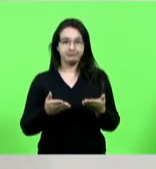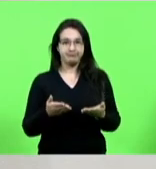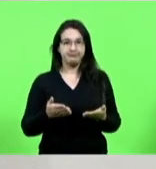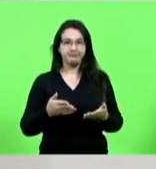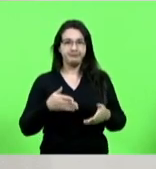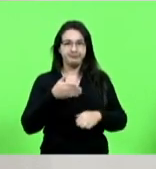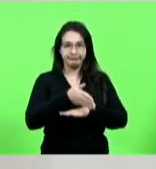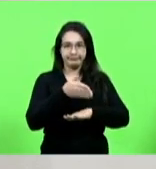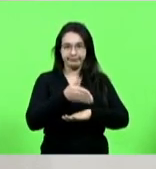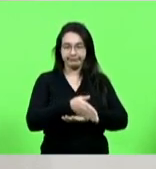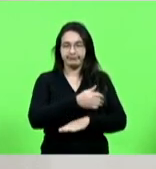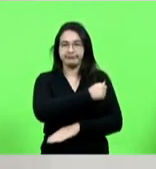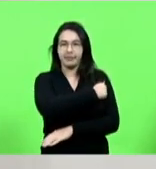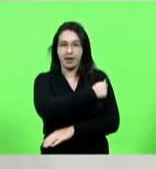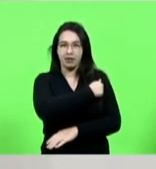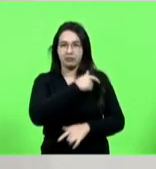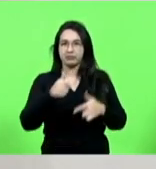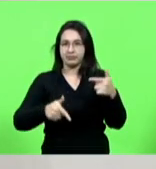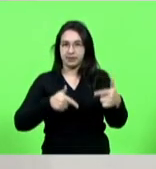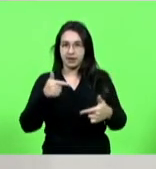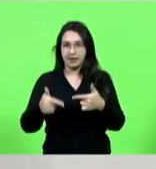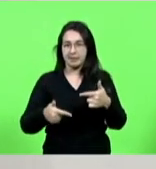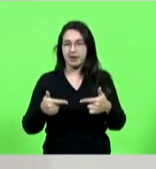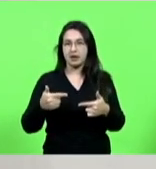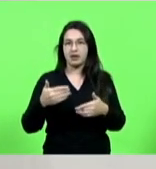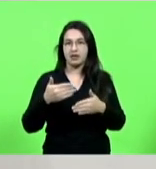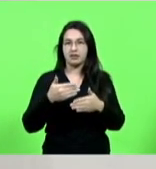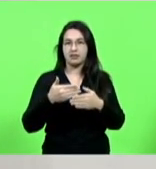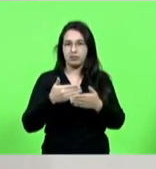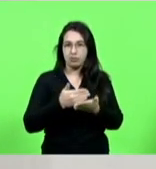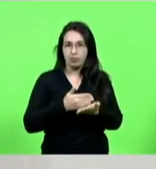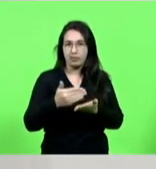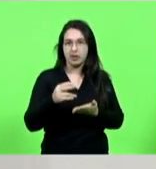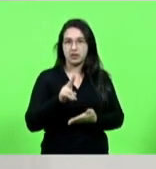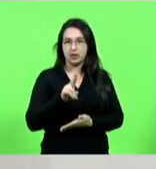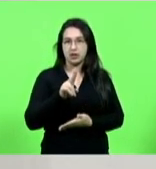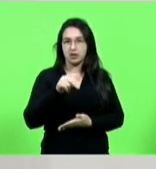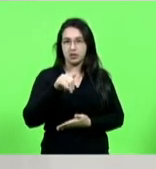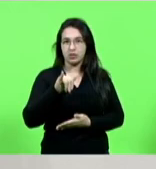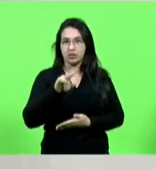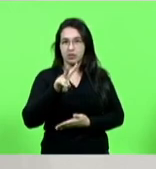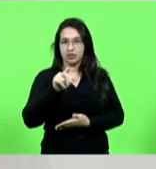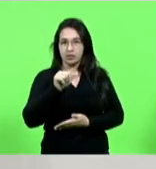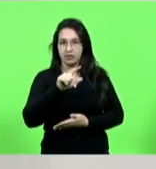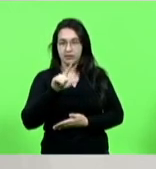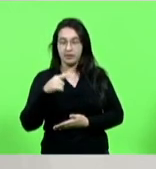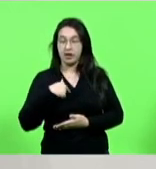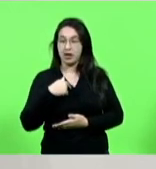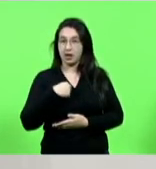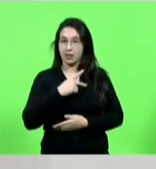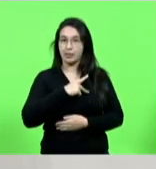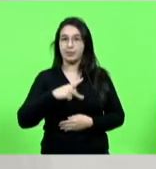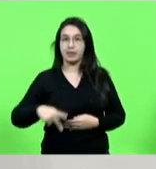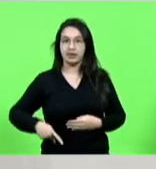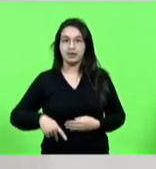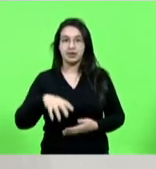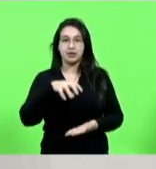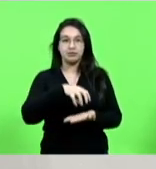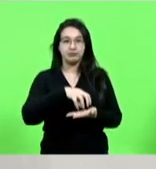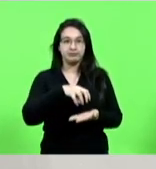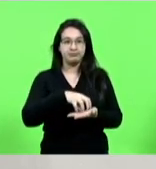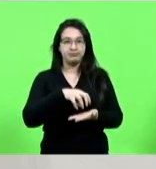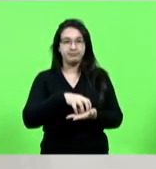estudantes, e que desde o tempo da Univale, quando eu era presidente do Centro Acadêmico de Ciência